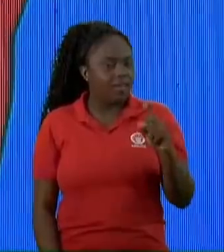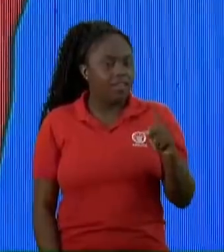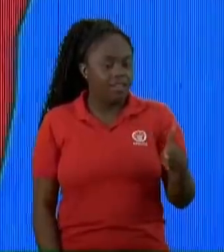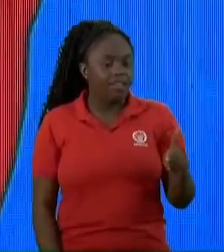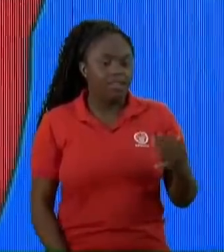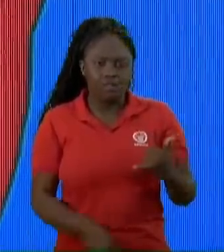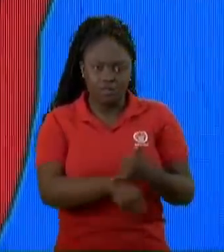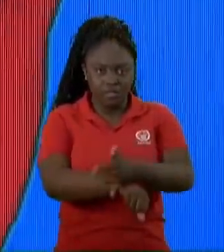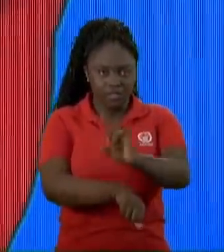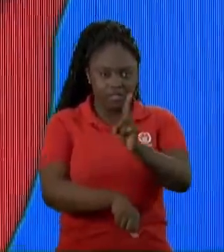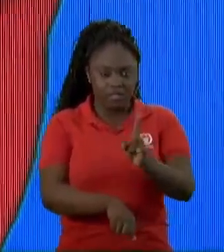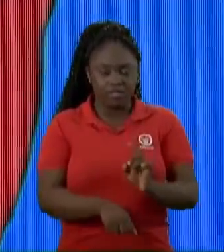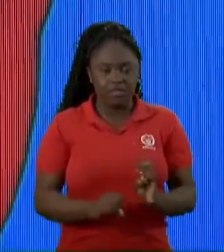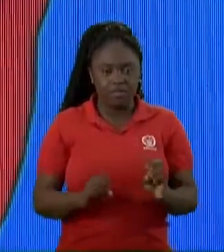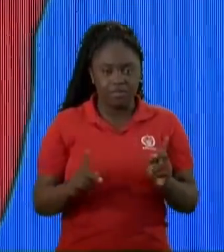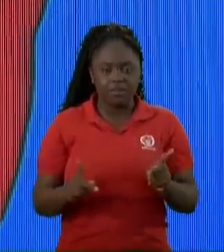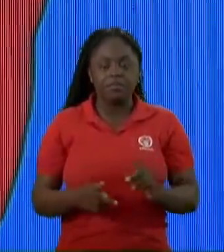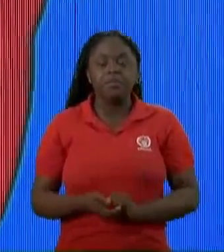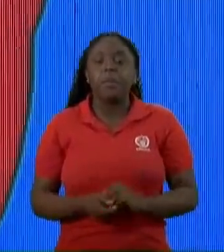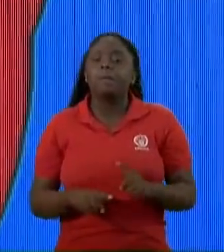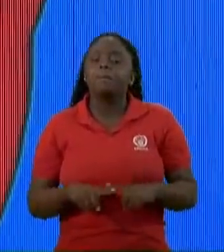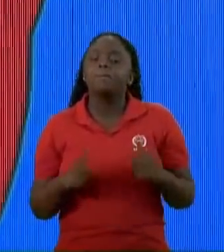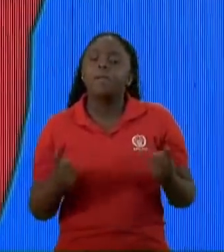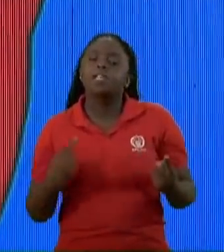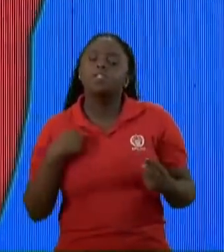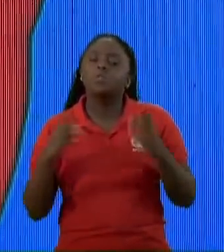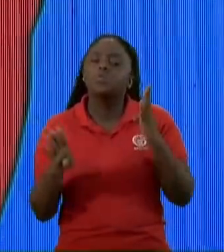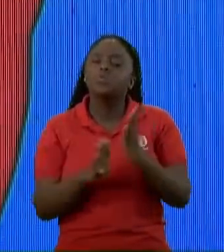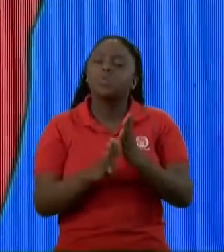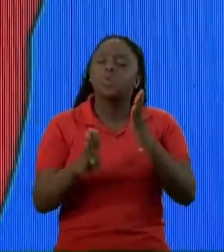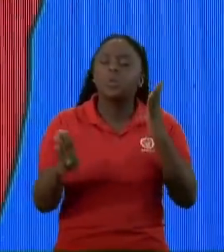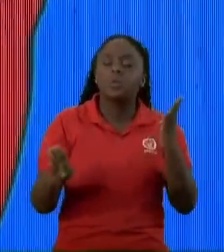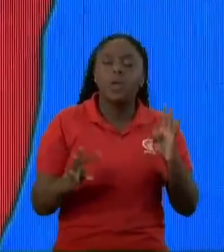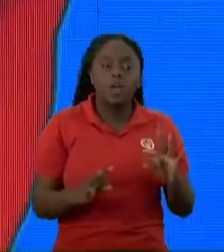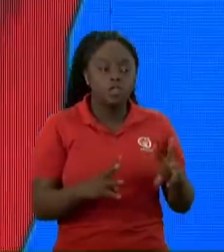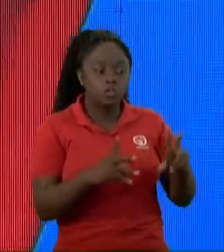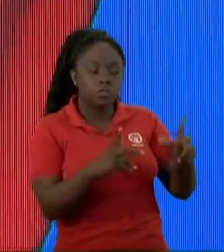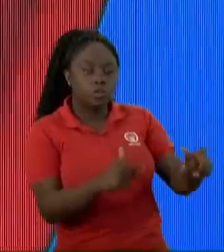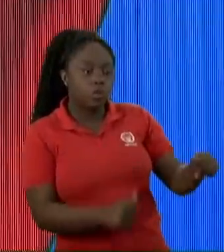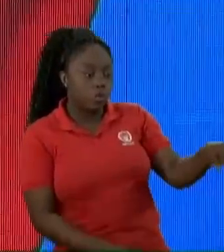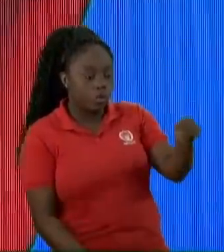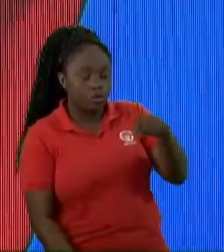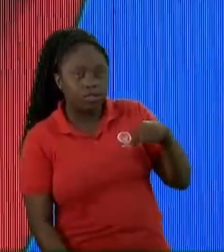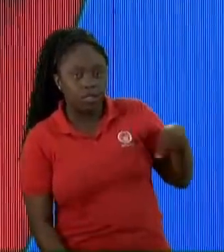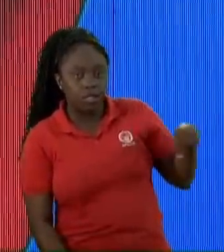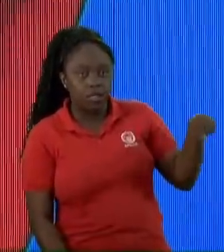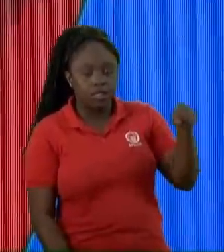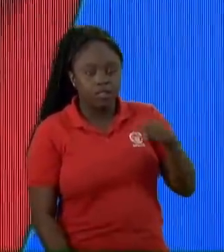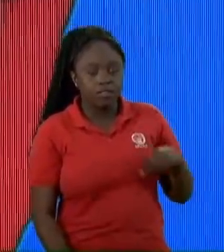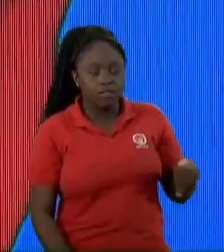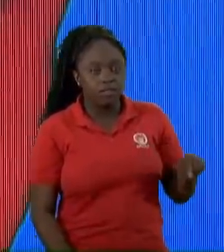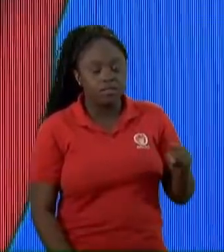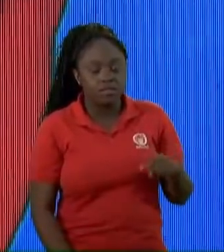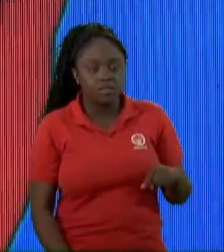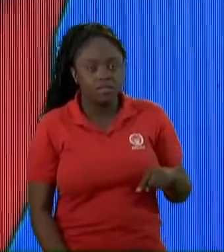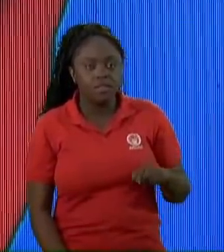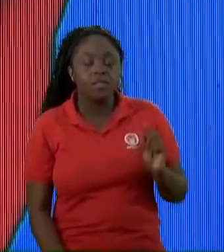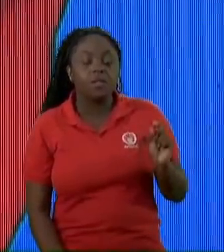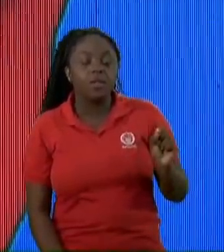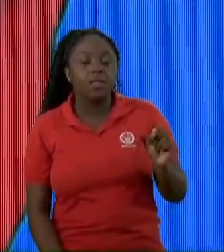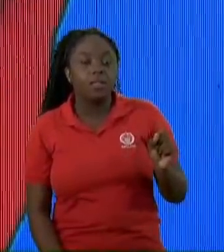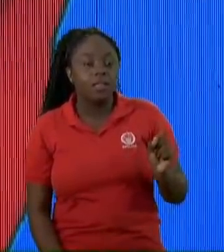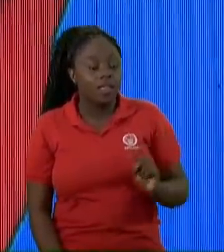se engane não A gente é ser humano Mas você sabe o eu descobri Sobre todos os super-heróis? Todos Todos eles